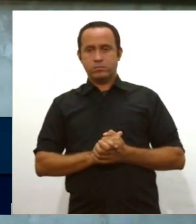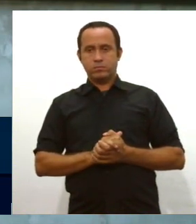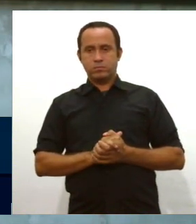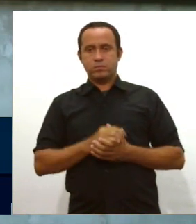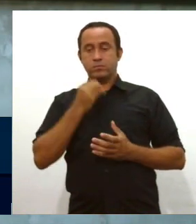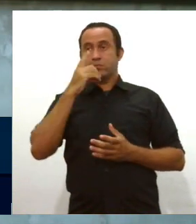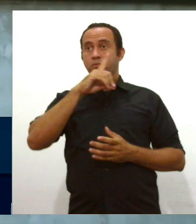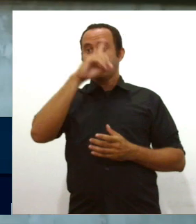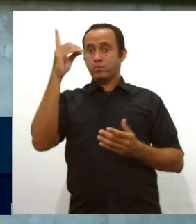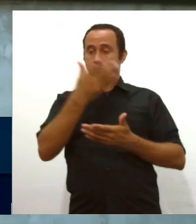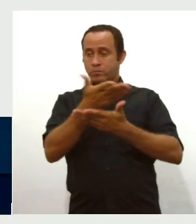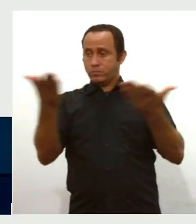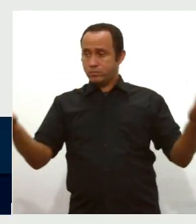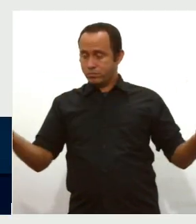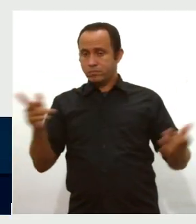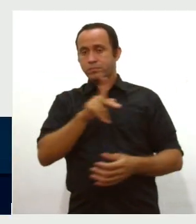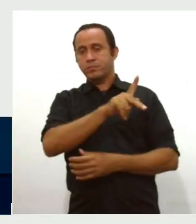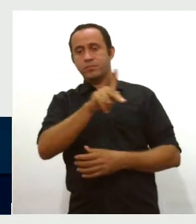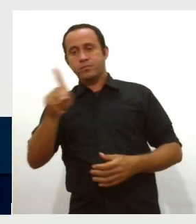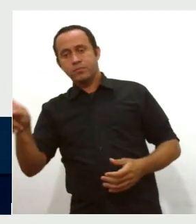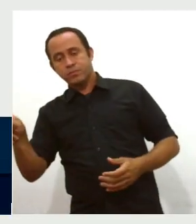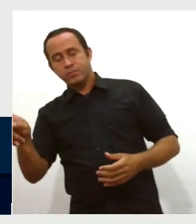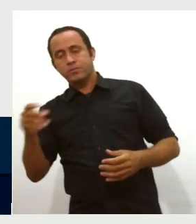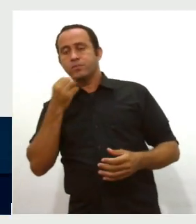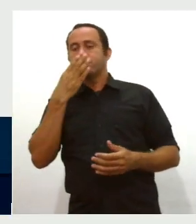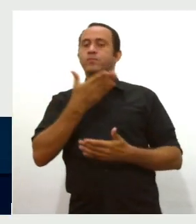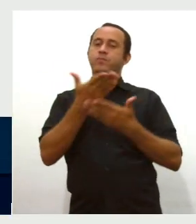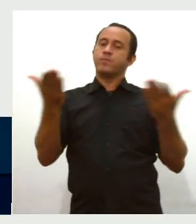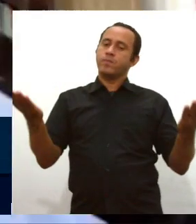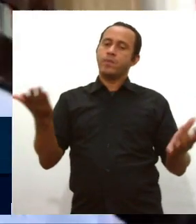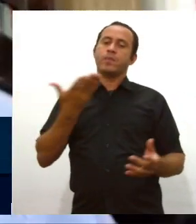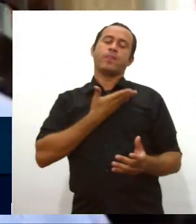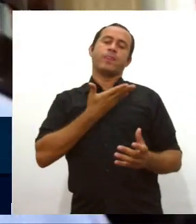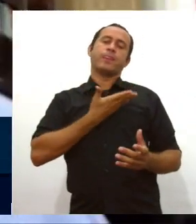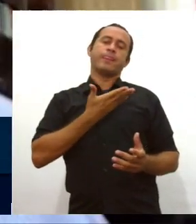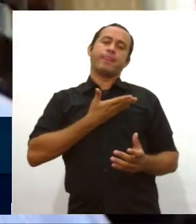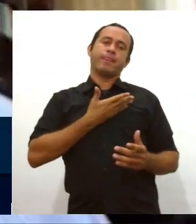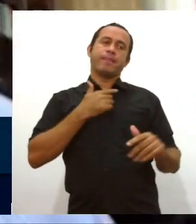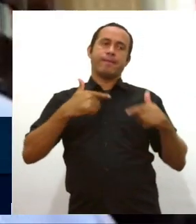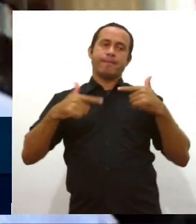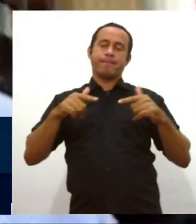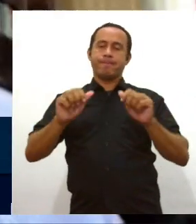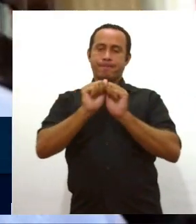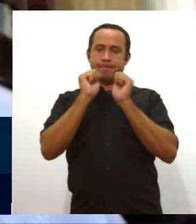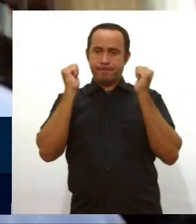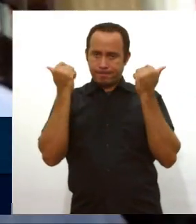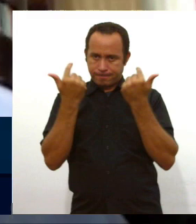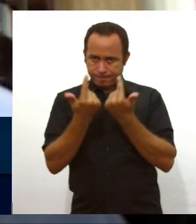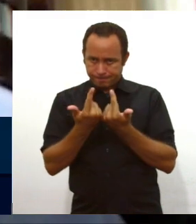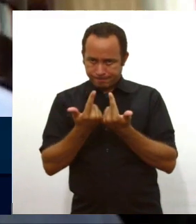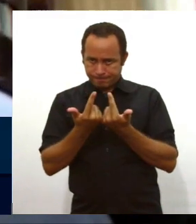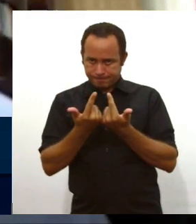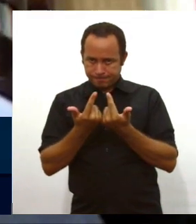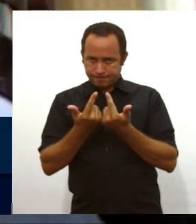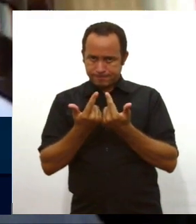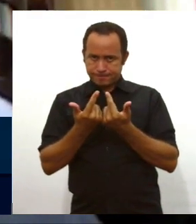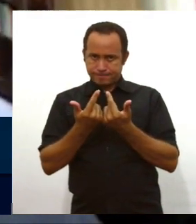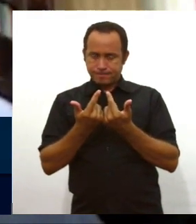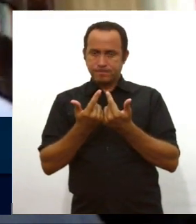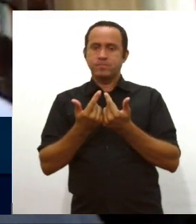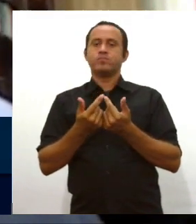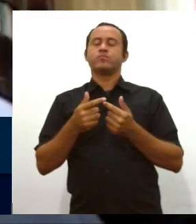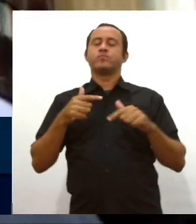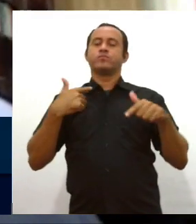Bom dia, senhor presidente, bom dia, senhoras e senhores parlamentares, colegas que estão aí na casa, que estão participando de forma